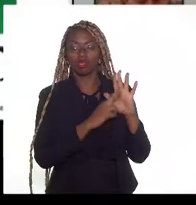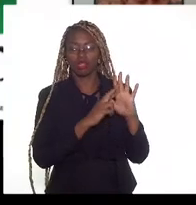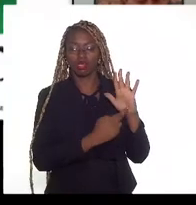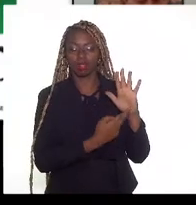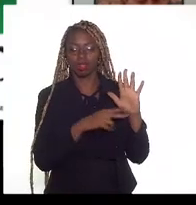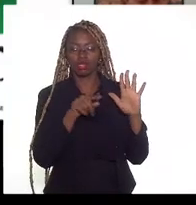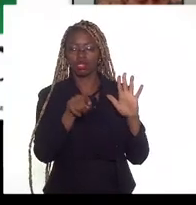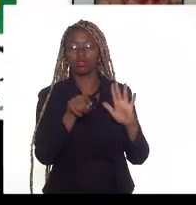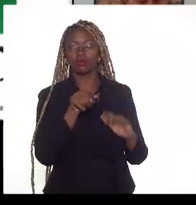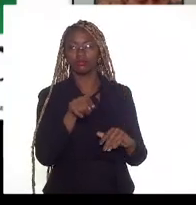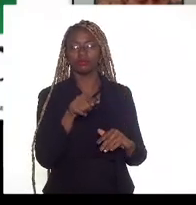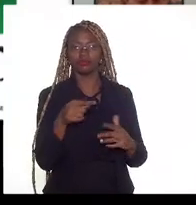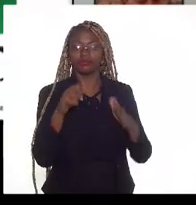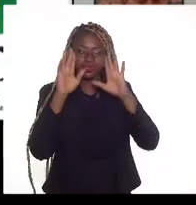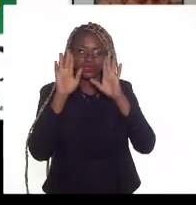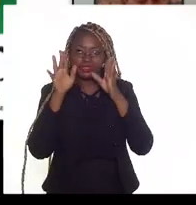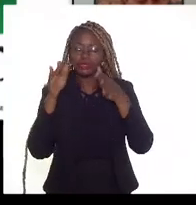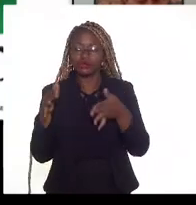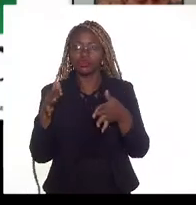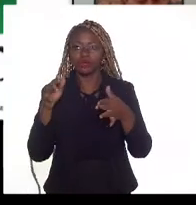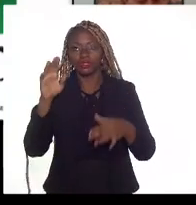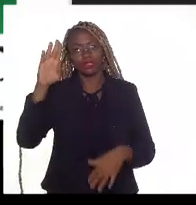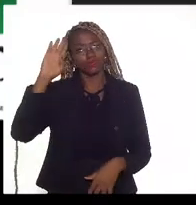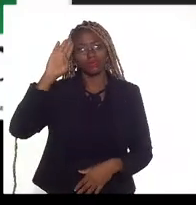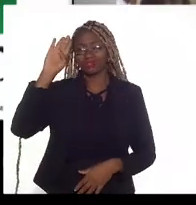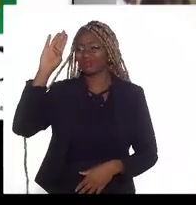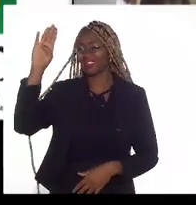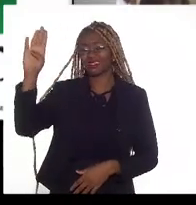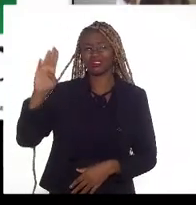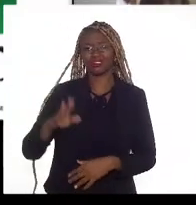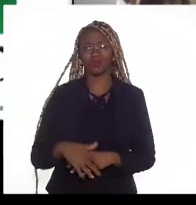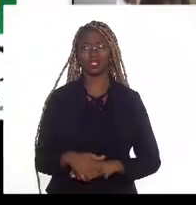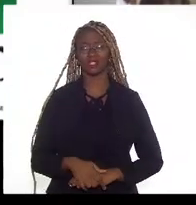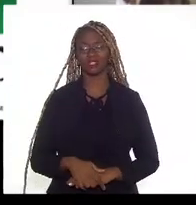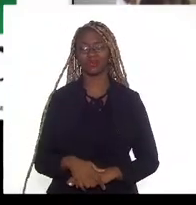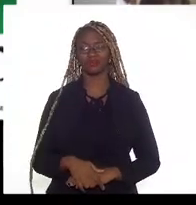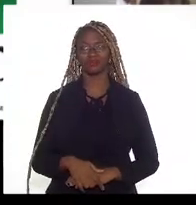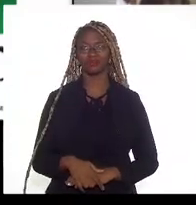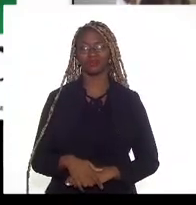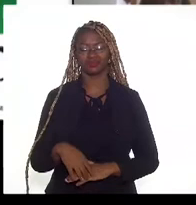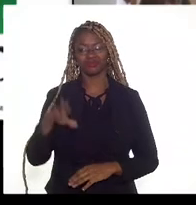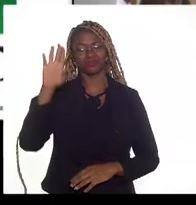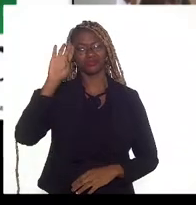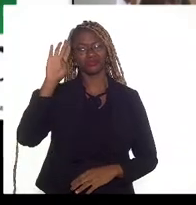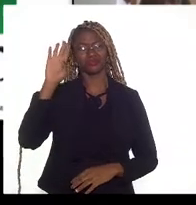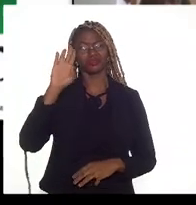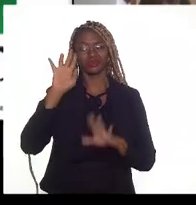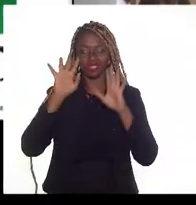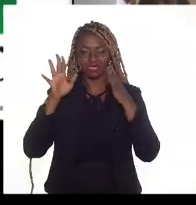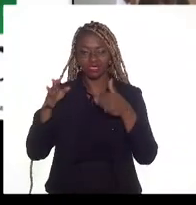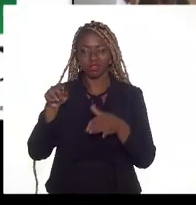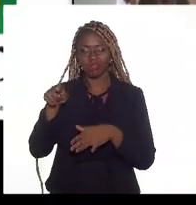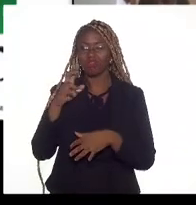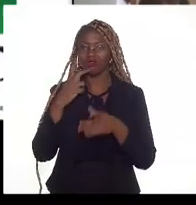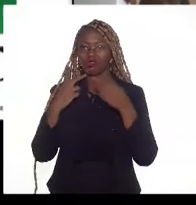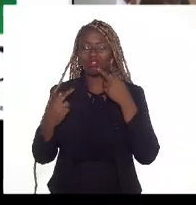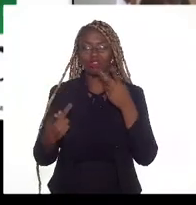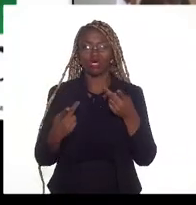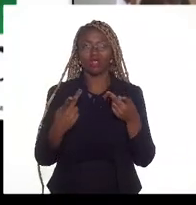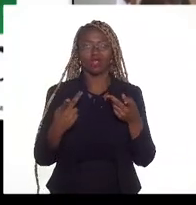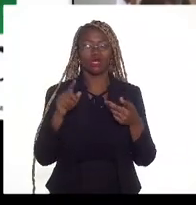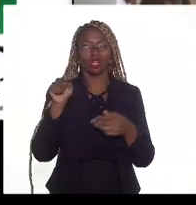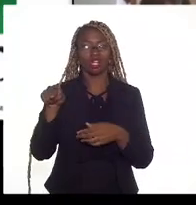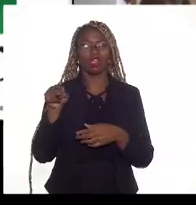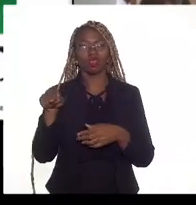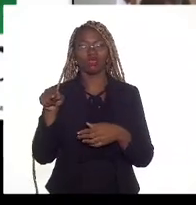e gás, tendo como foco principal a arrecadação de participação governamentais, como o presidente introduziu, a questão das